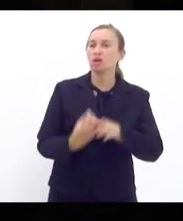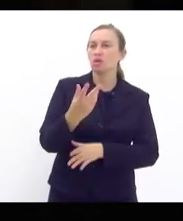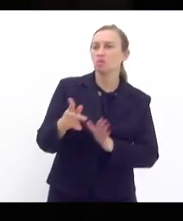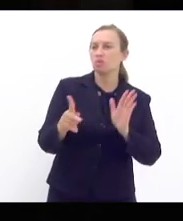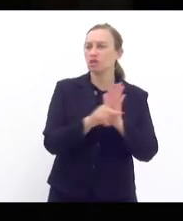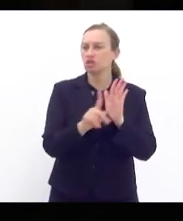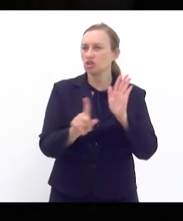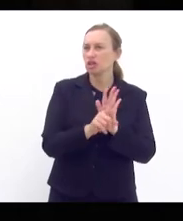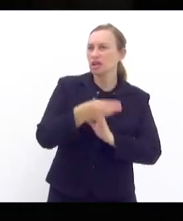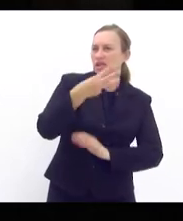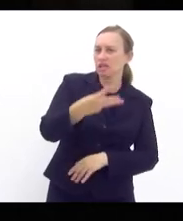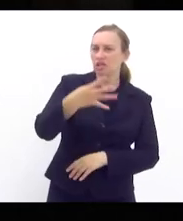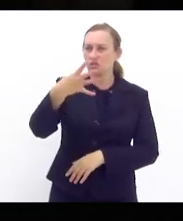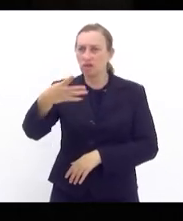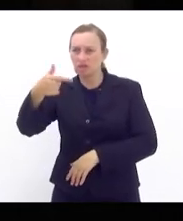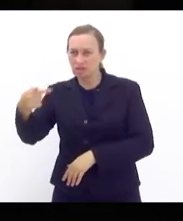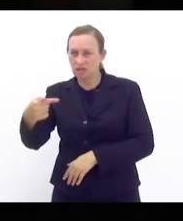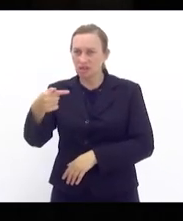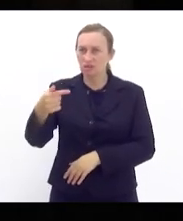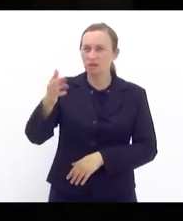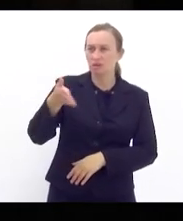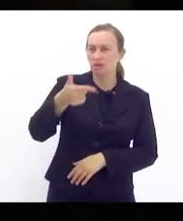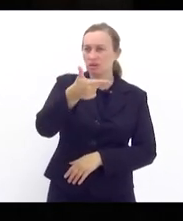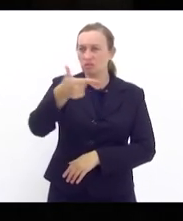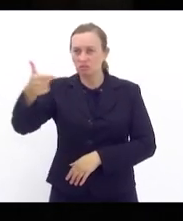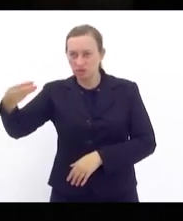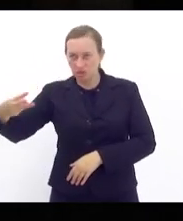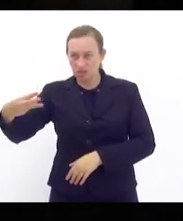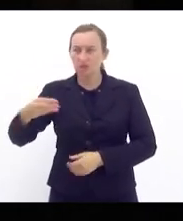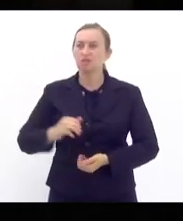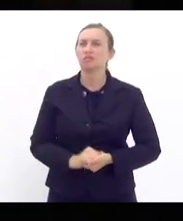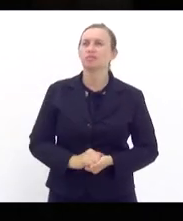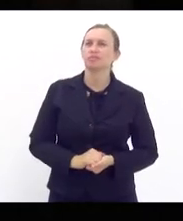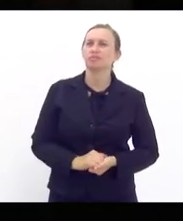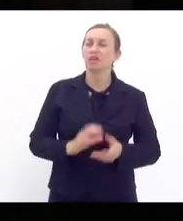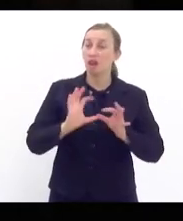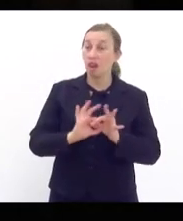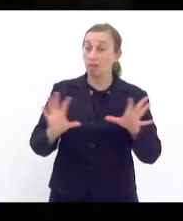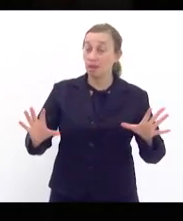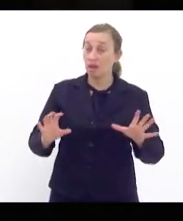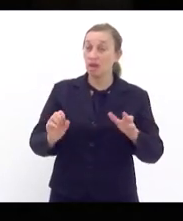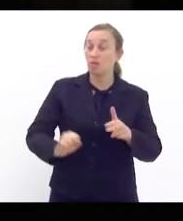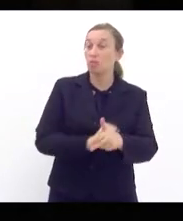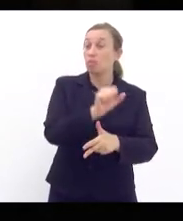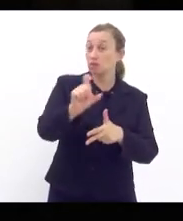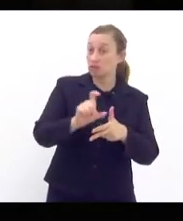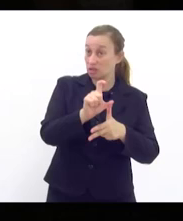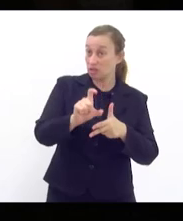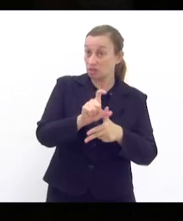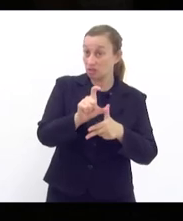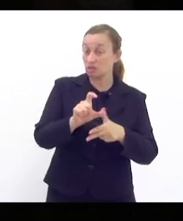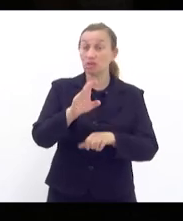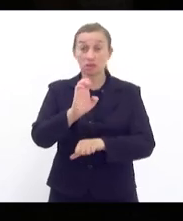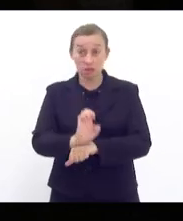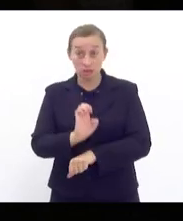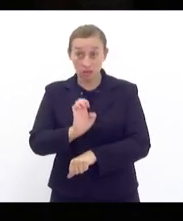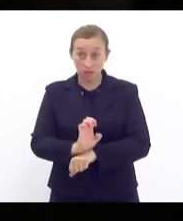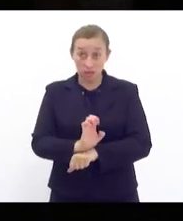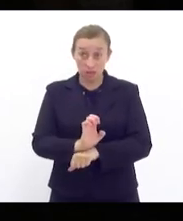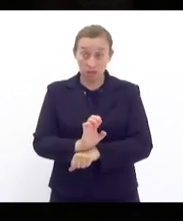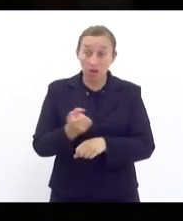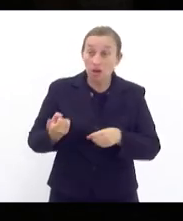número 347 barra 2023 que autoriza o poder executivo estadual a